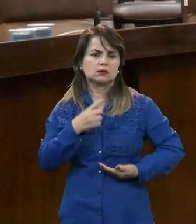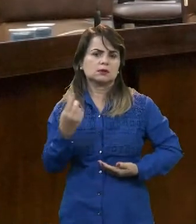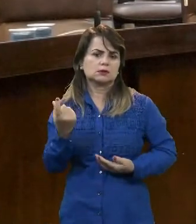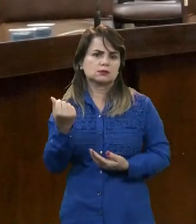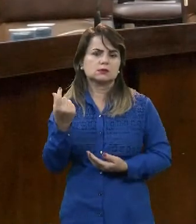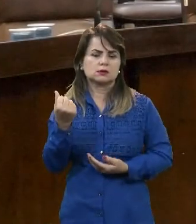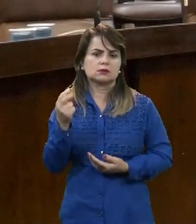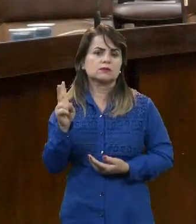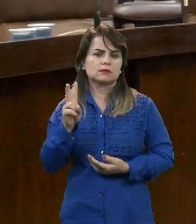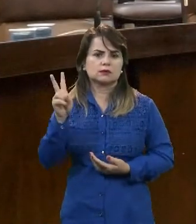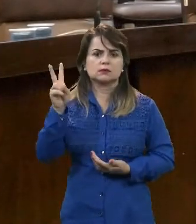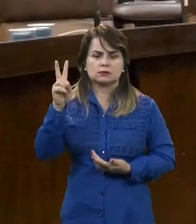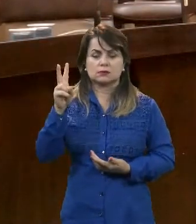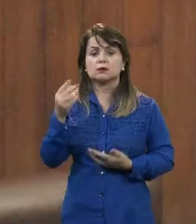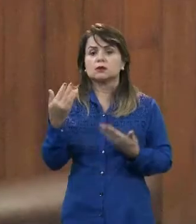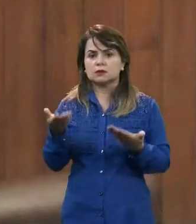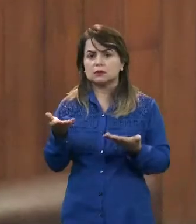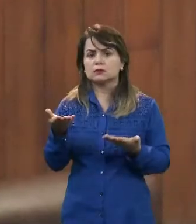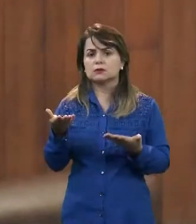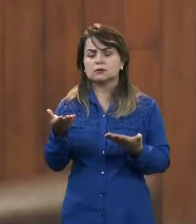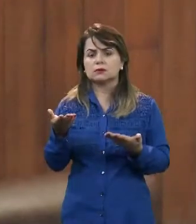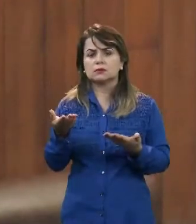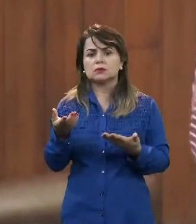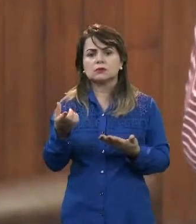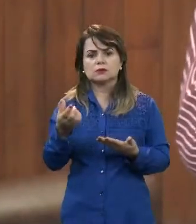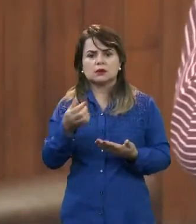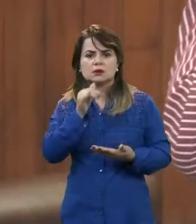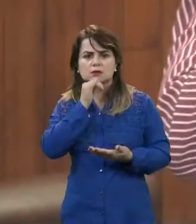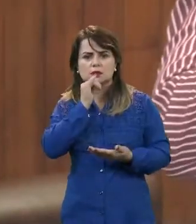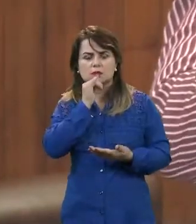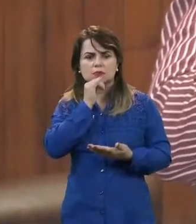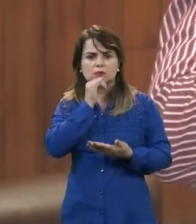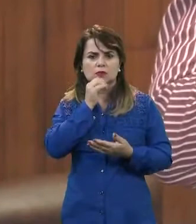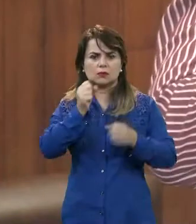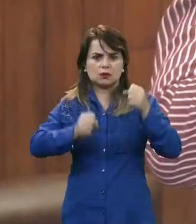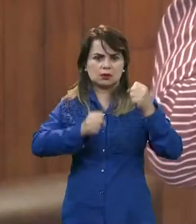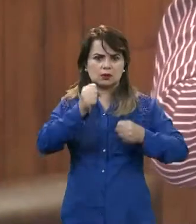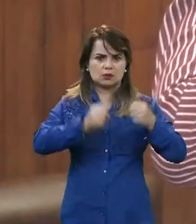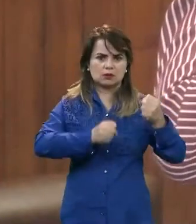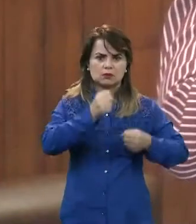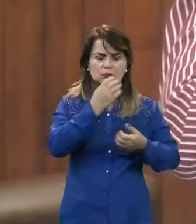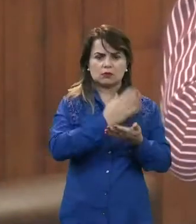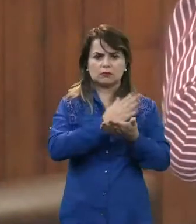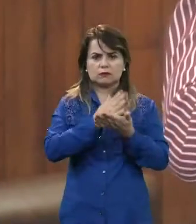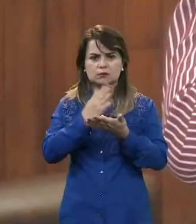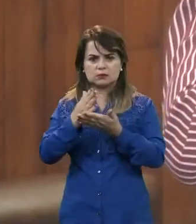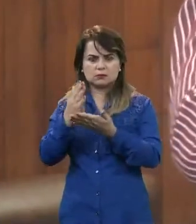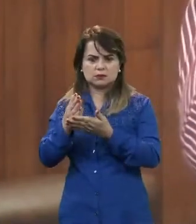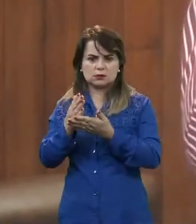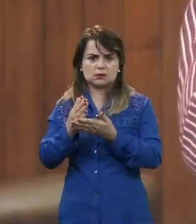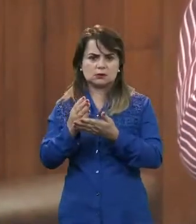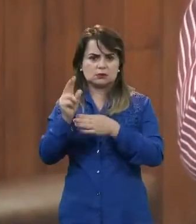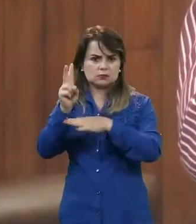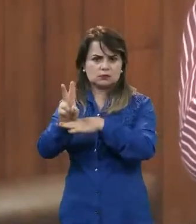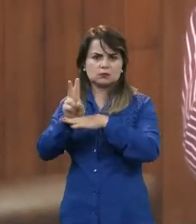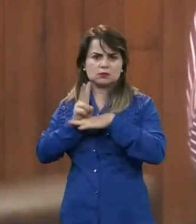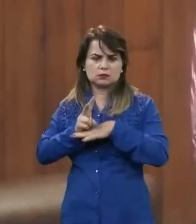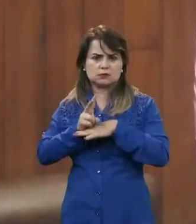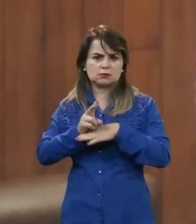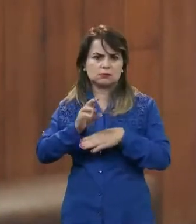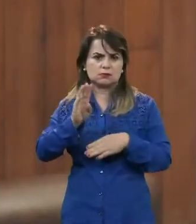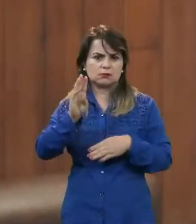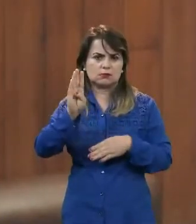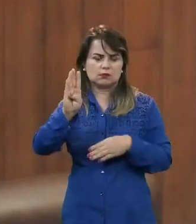para vocês, que a melhor coisa é assim. Eu tenho um carro financiado na BV Financeira, né? A BV Financeira simplesmente